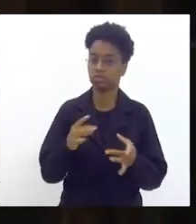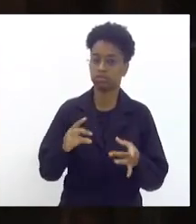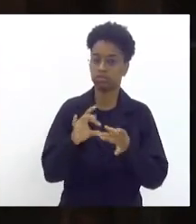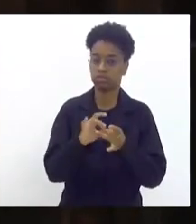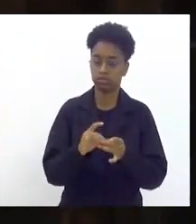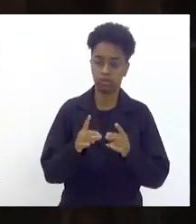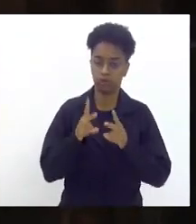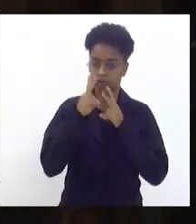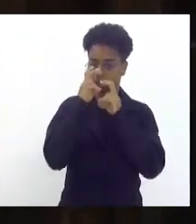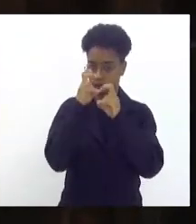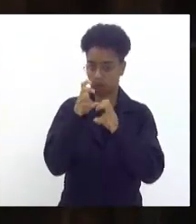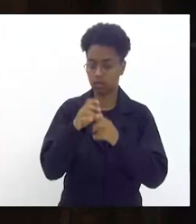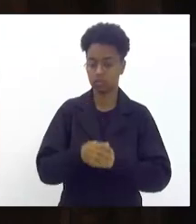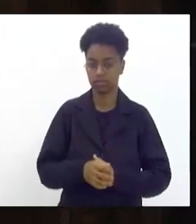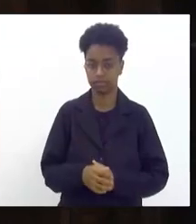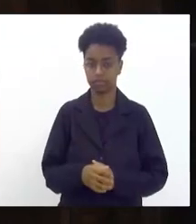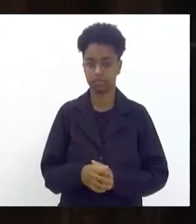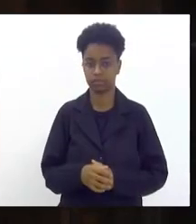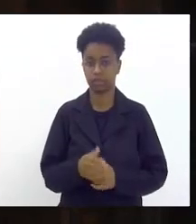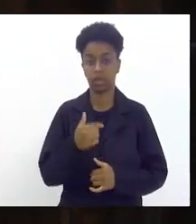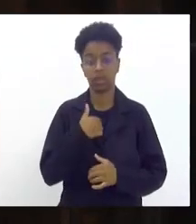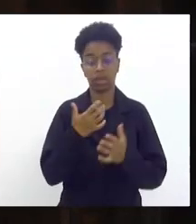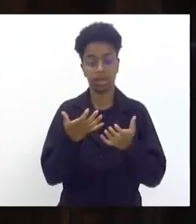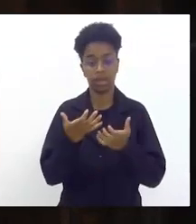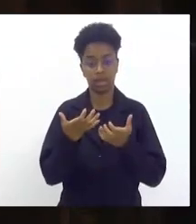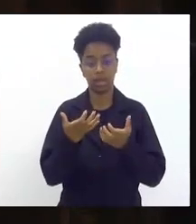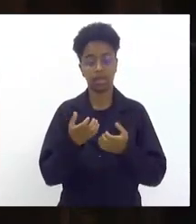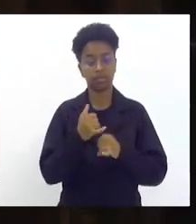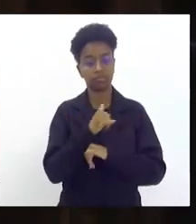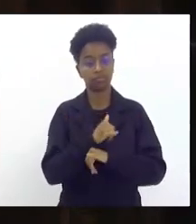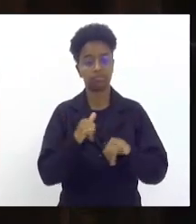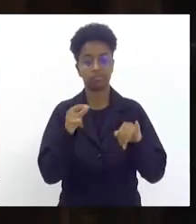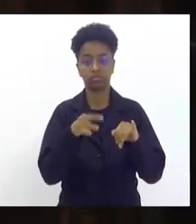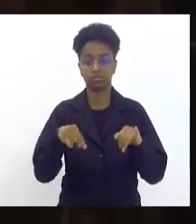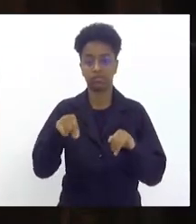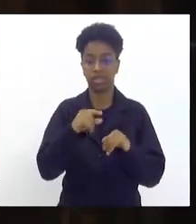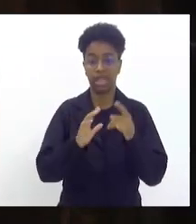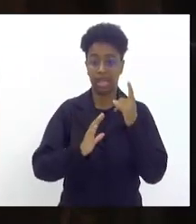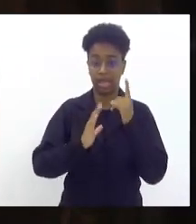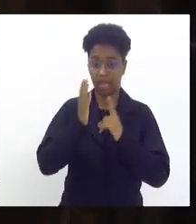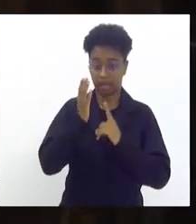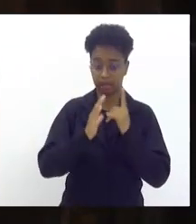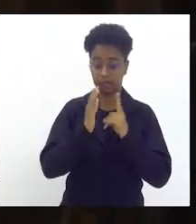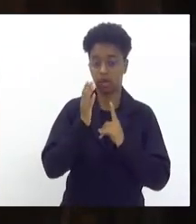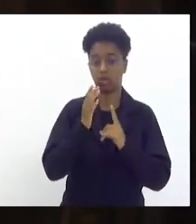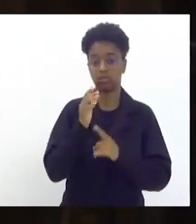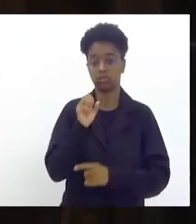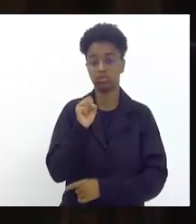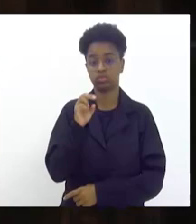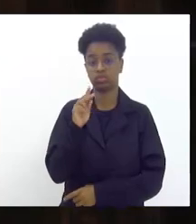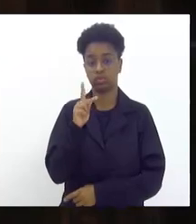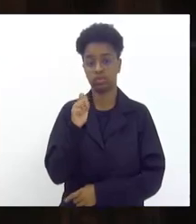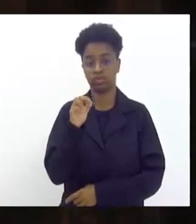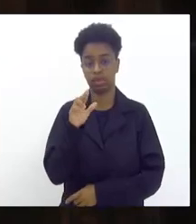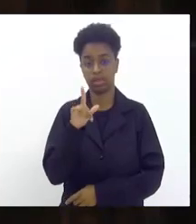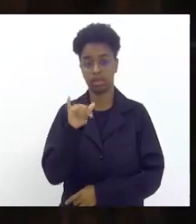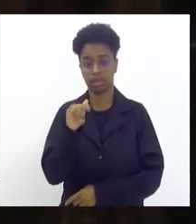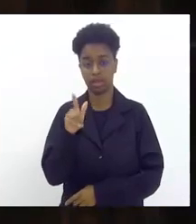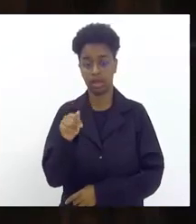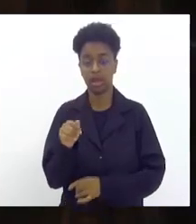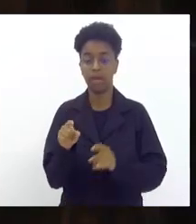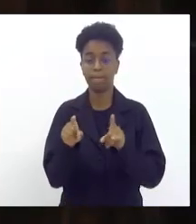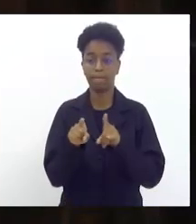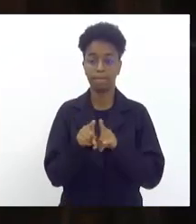Unida está para somar força eu queria externalizar que o carnaval na Superliga esse ano passado a Santa Barta trouxe